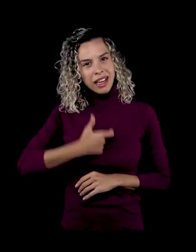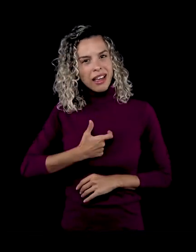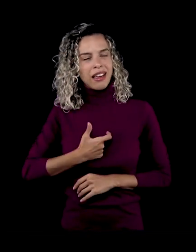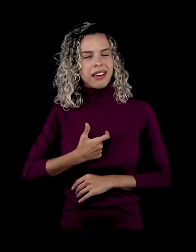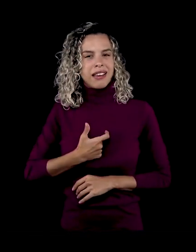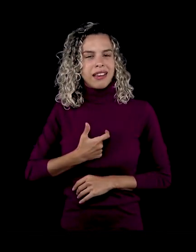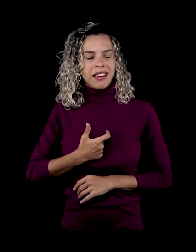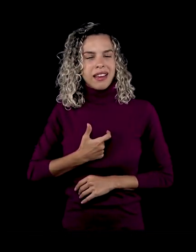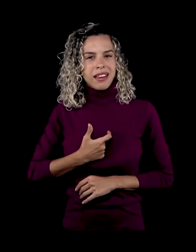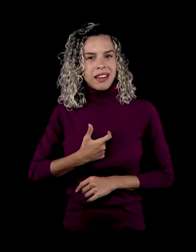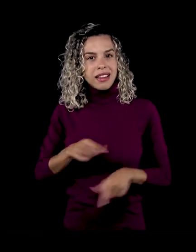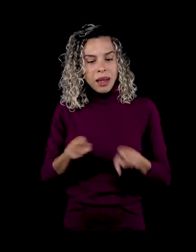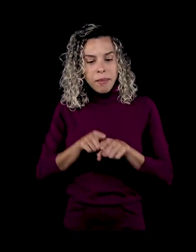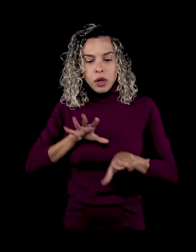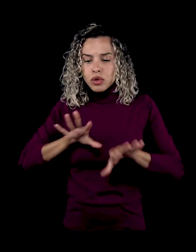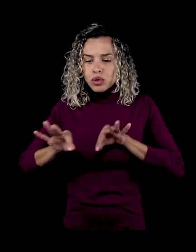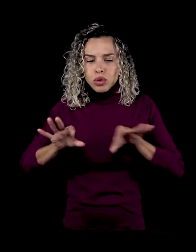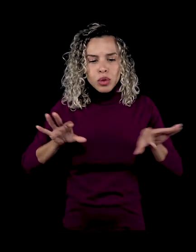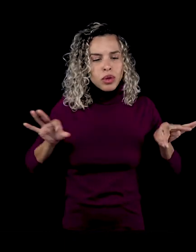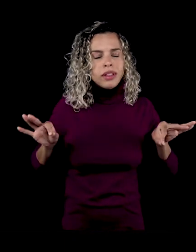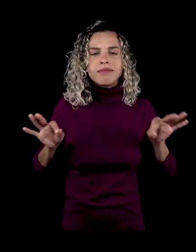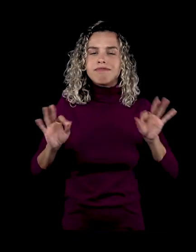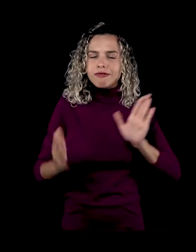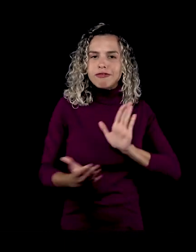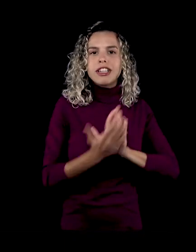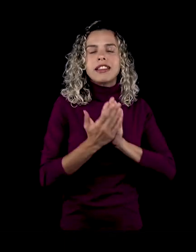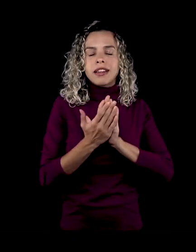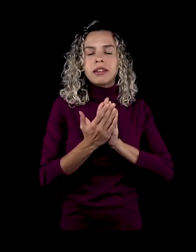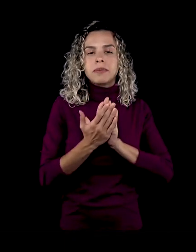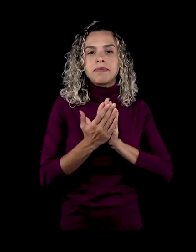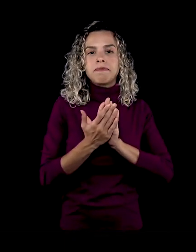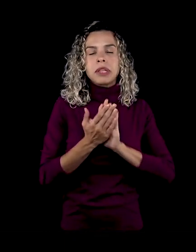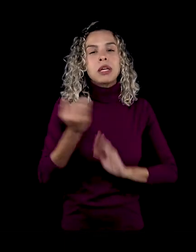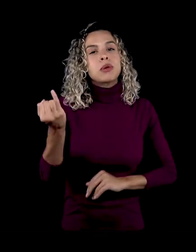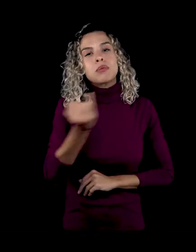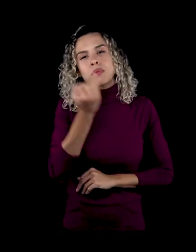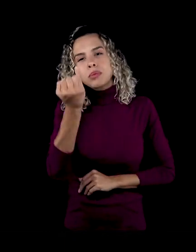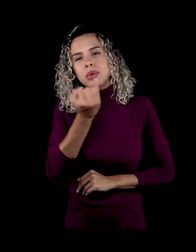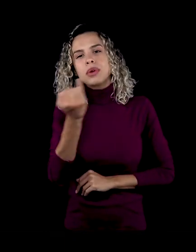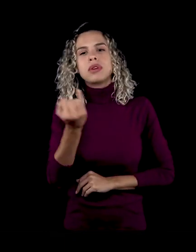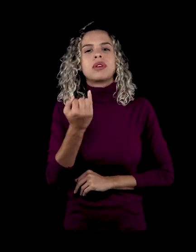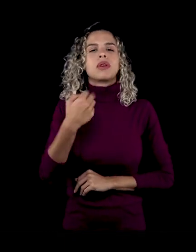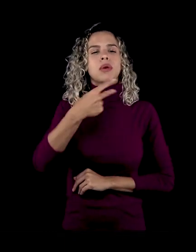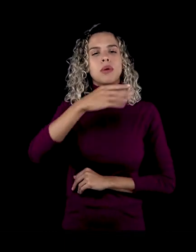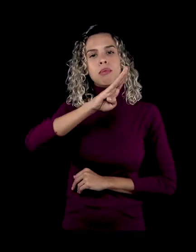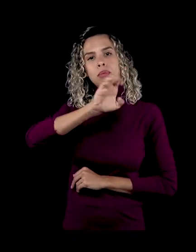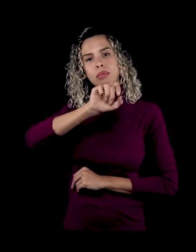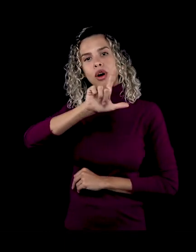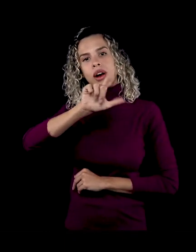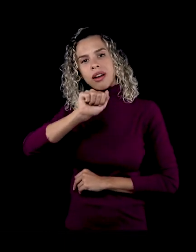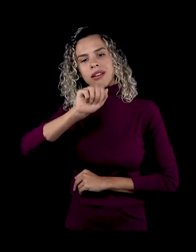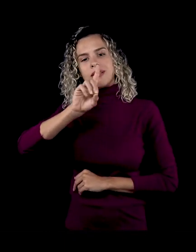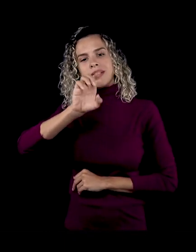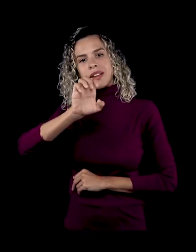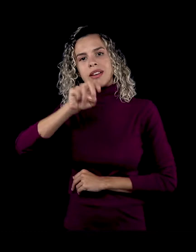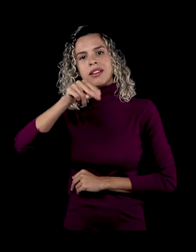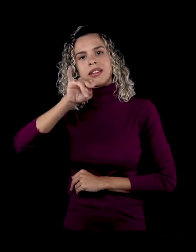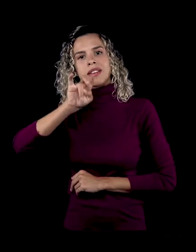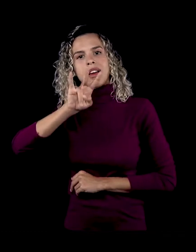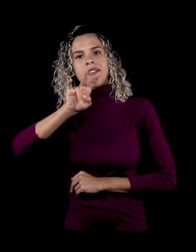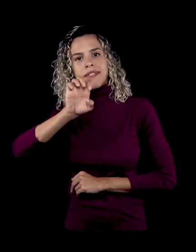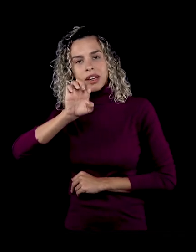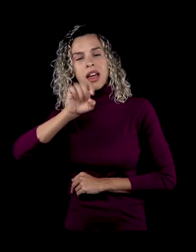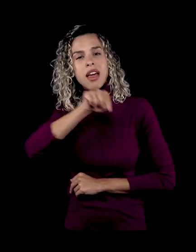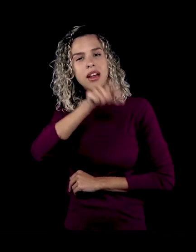enfrentamento diante das escolhas que você fez, né? A importância de um bola de neve, cantor e compositor